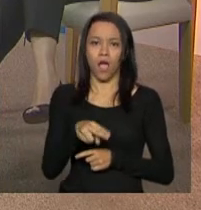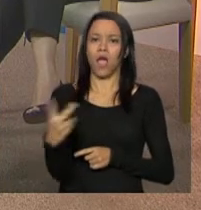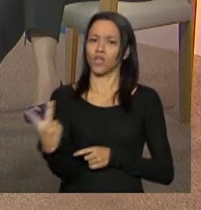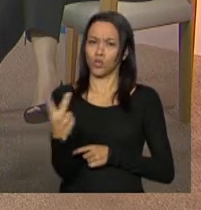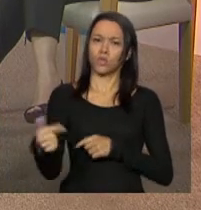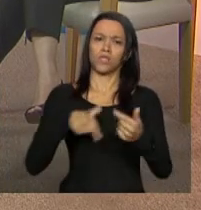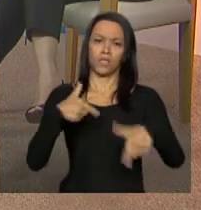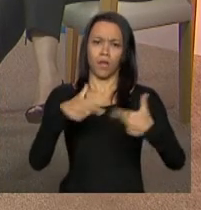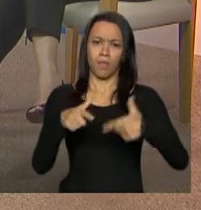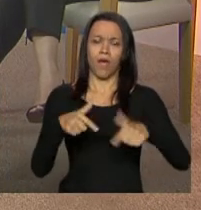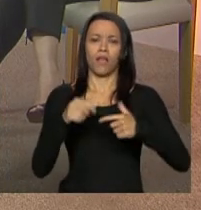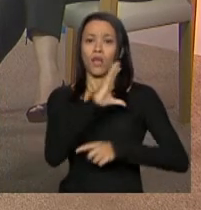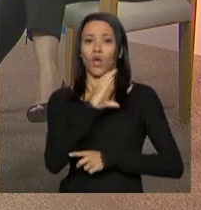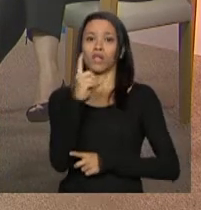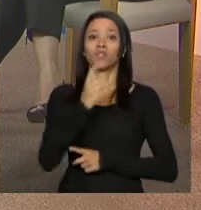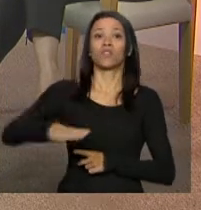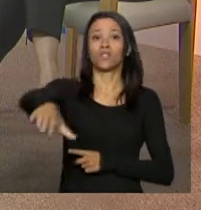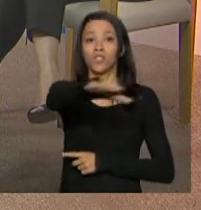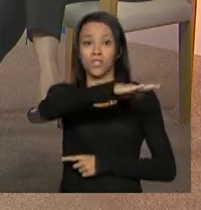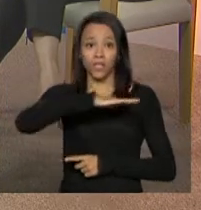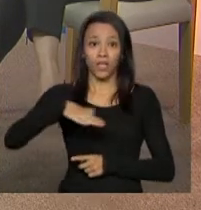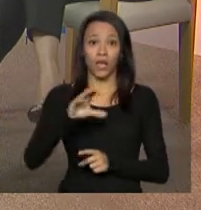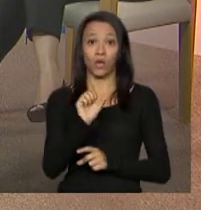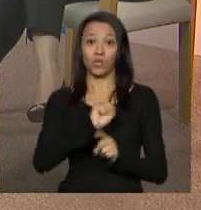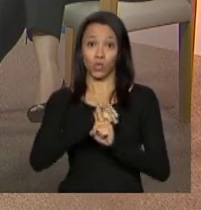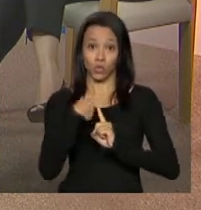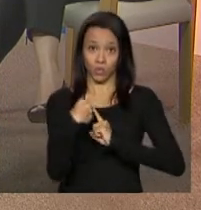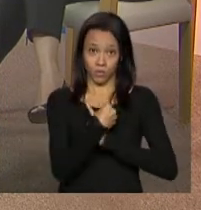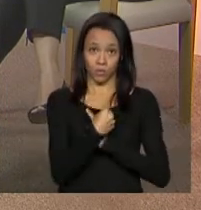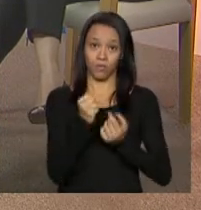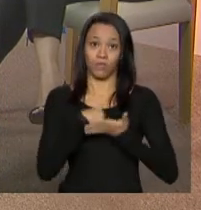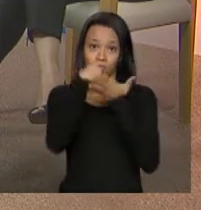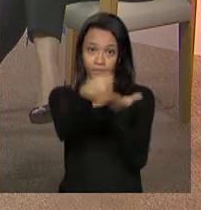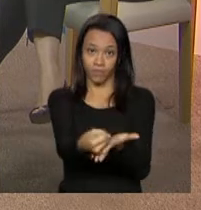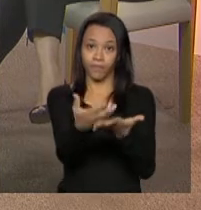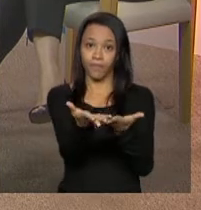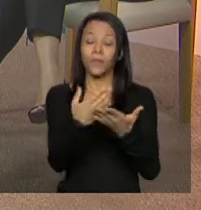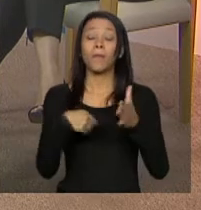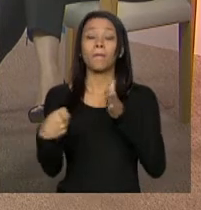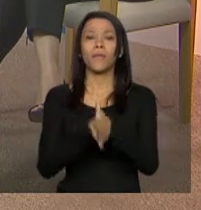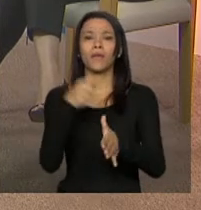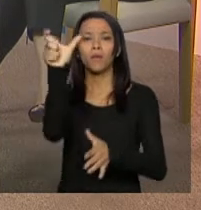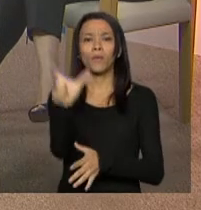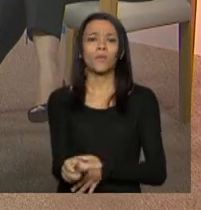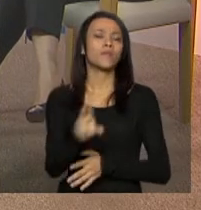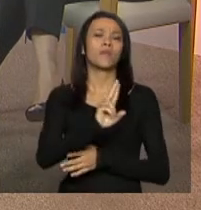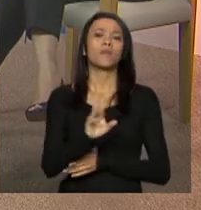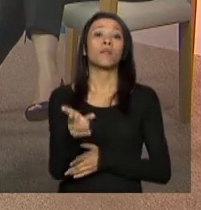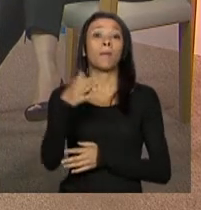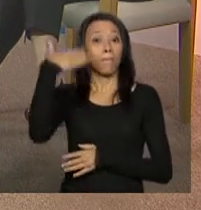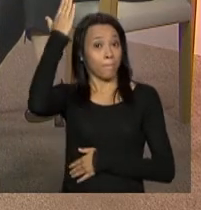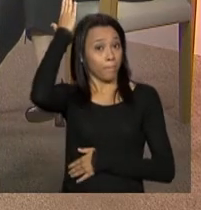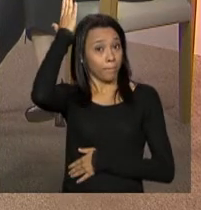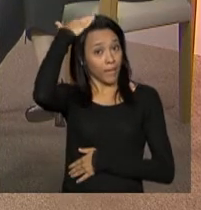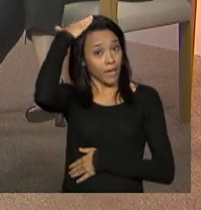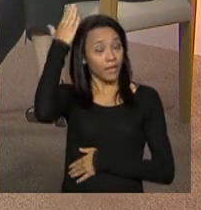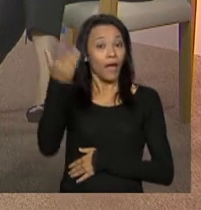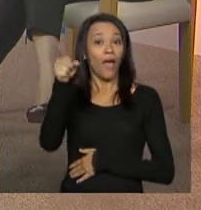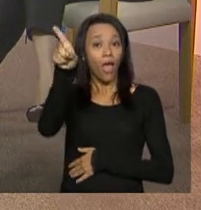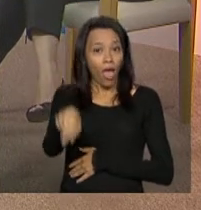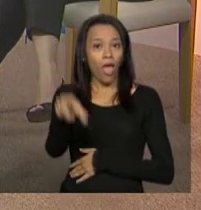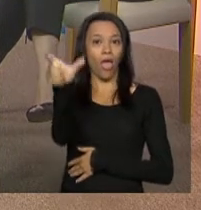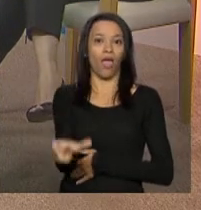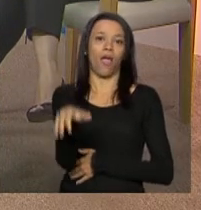Socioassistencial Privada. Bom, eu tenho aqui uma pergunta da Eliane Vera Cruz do Oeste no Paraná. Ela é da Associação de